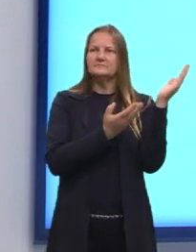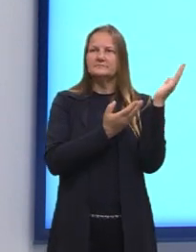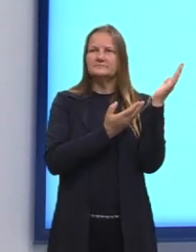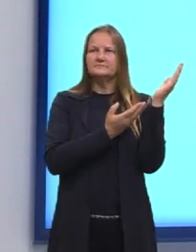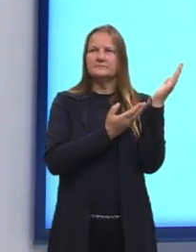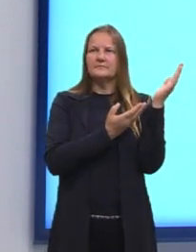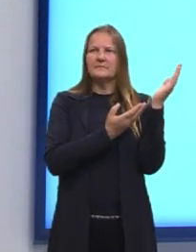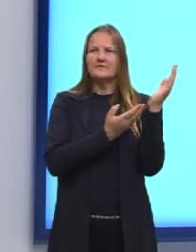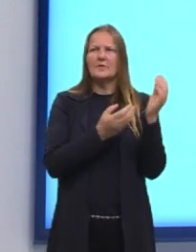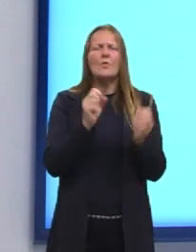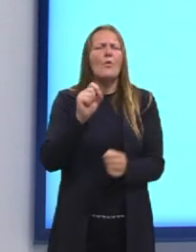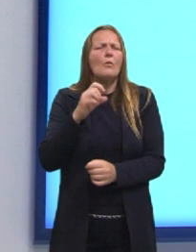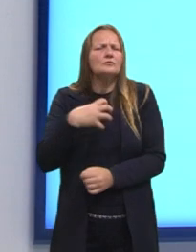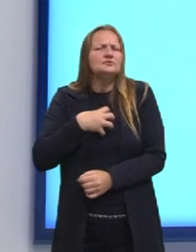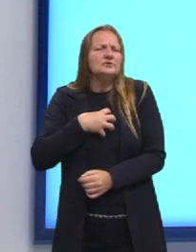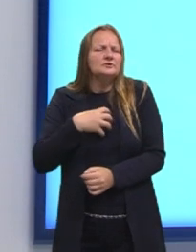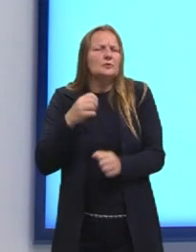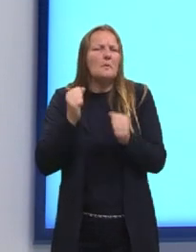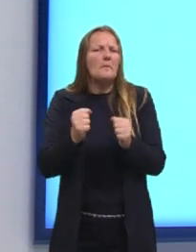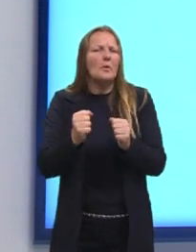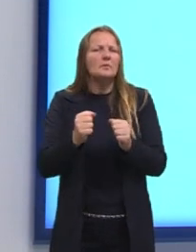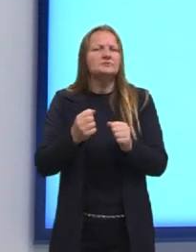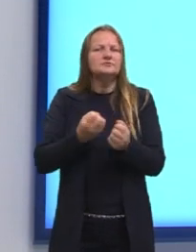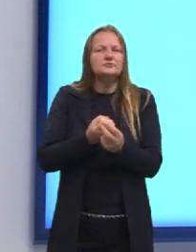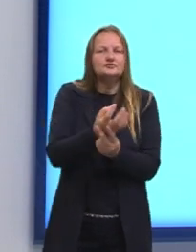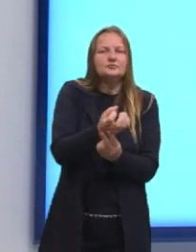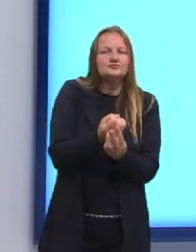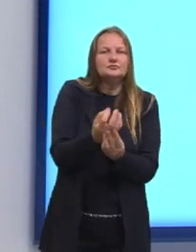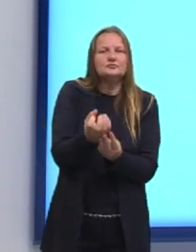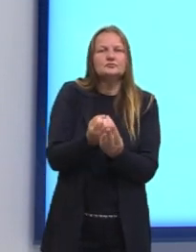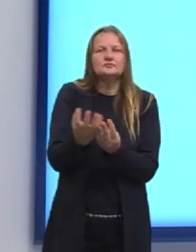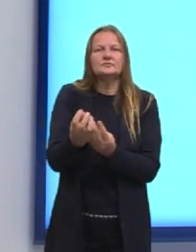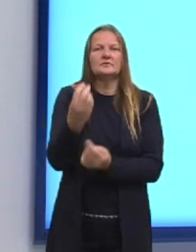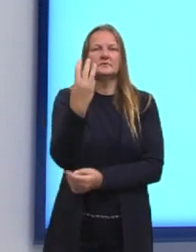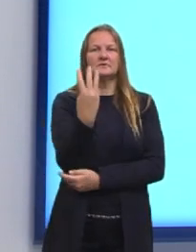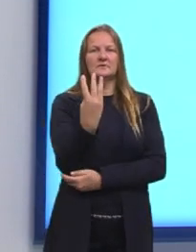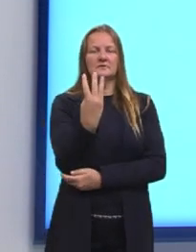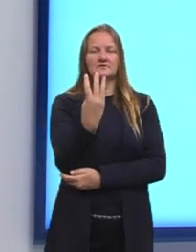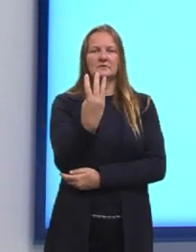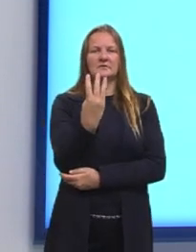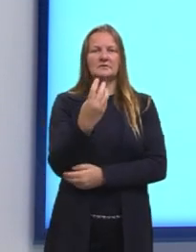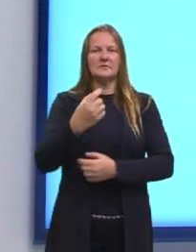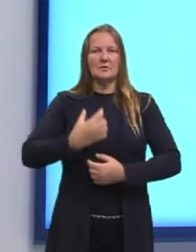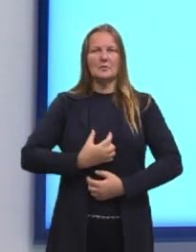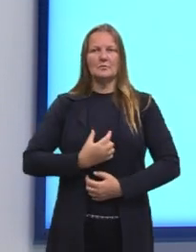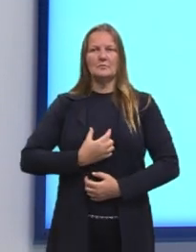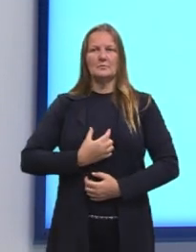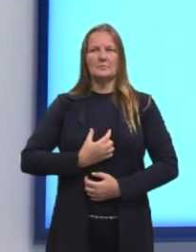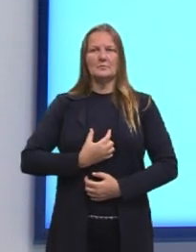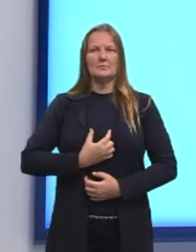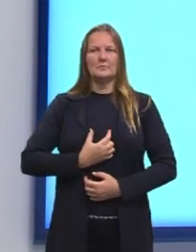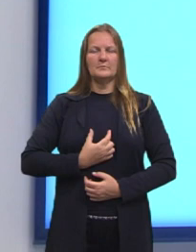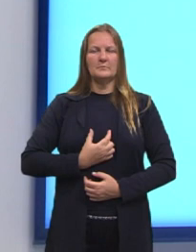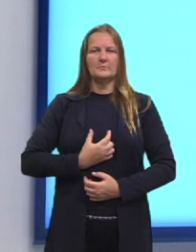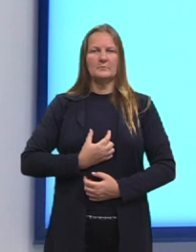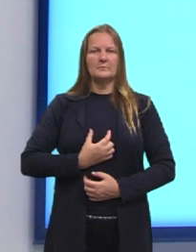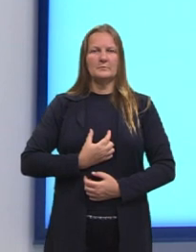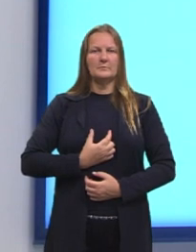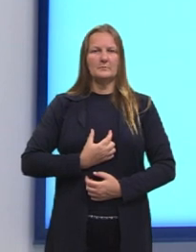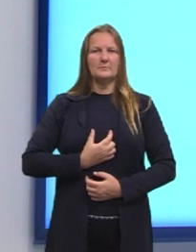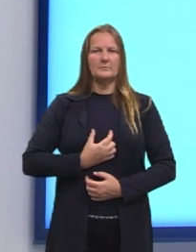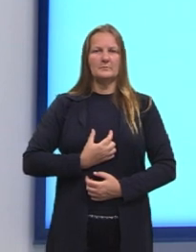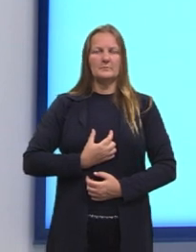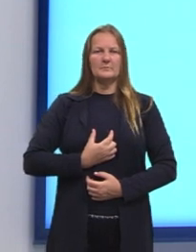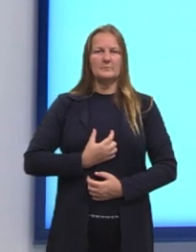quantas maneiras podem ser distribuídas as três medalhas olímpicas numa prova de